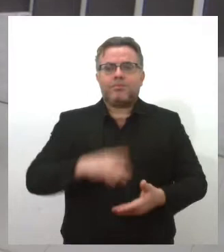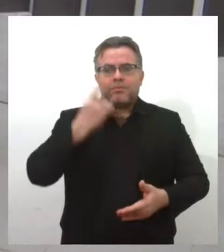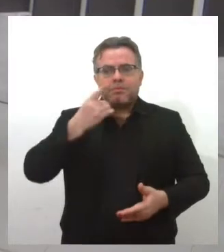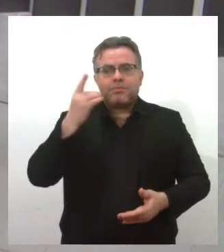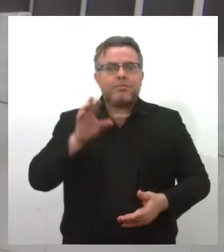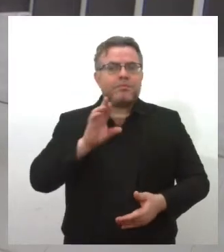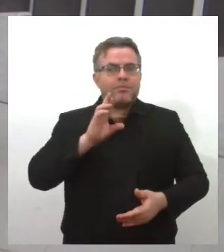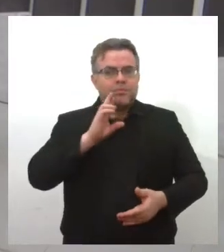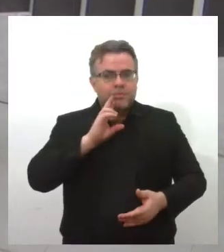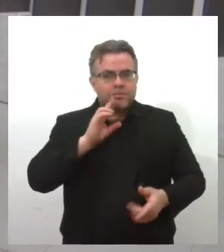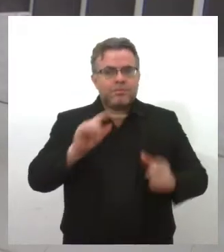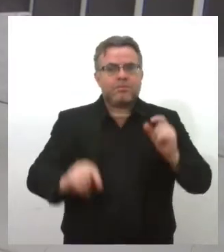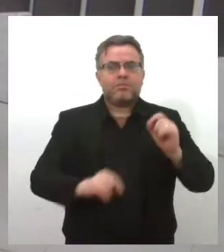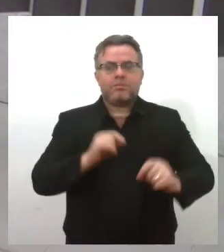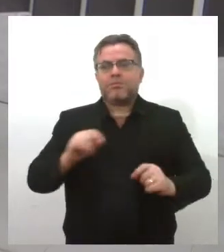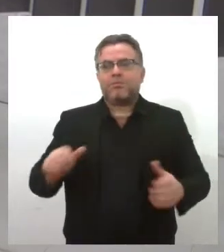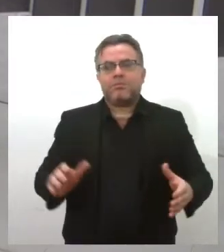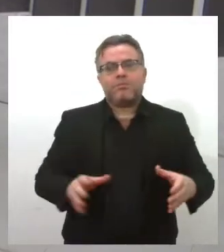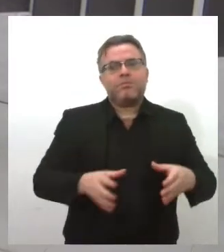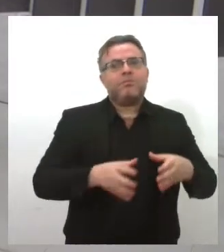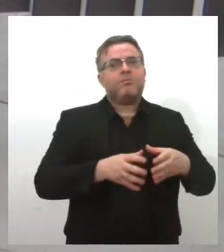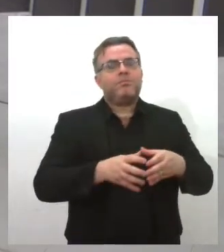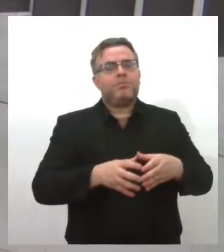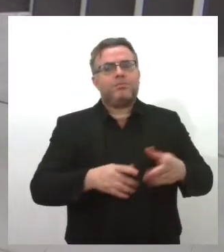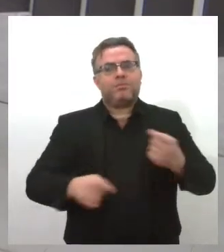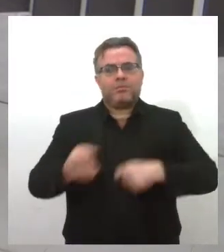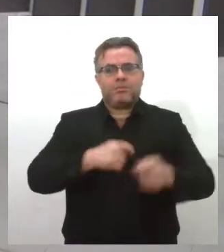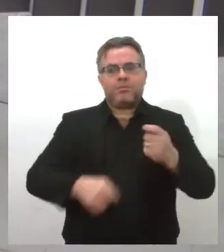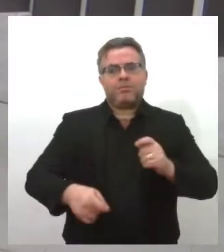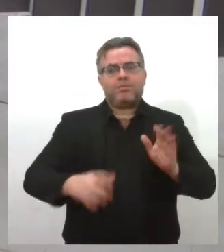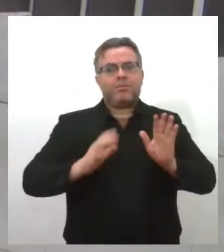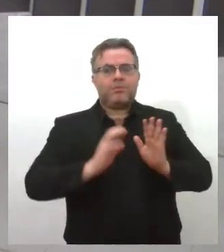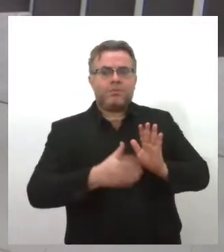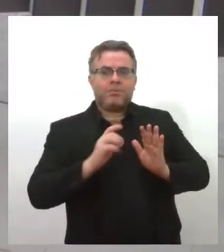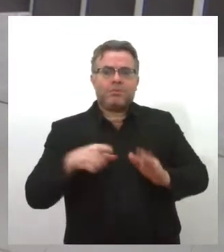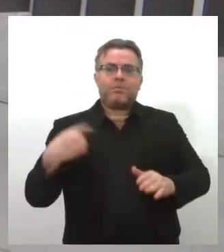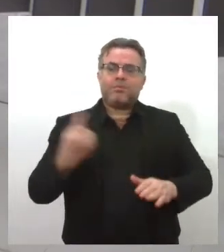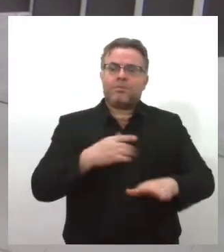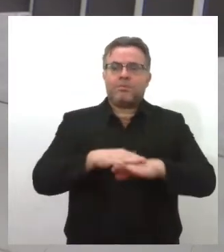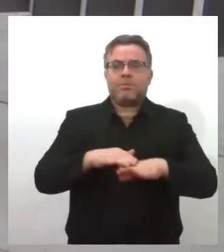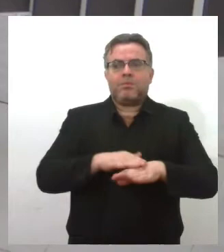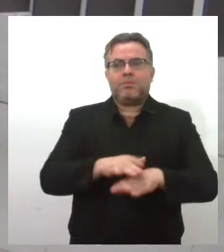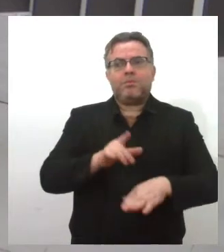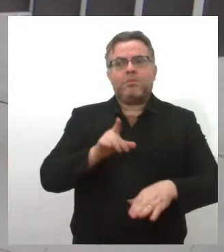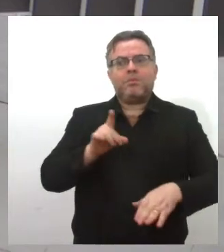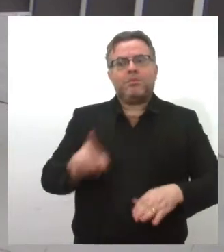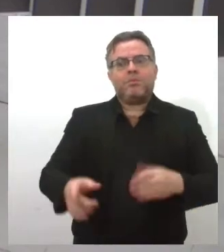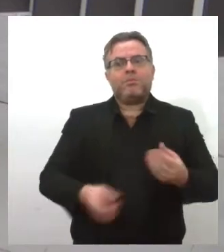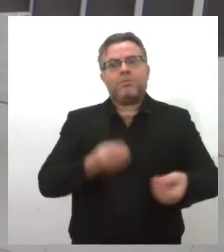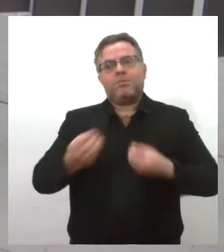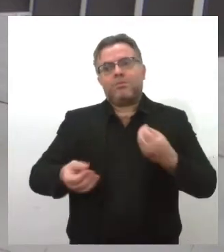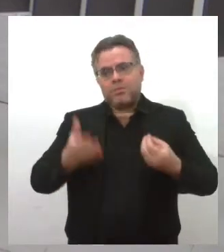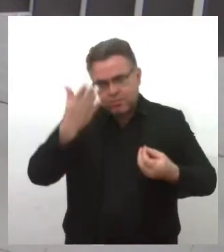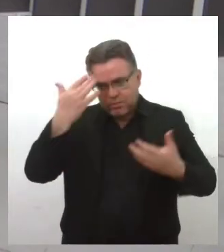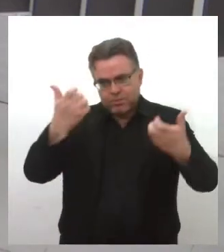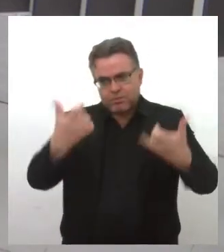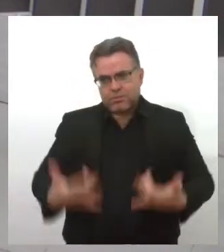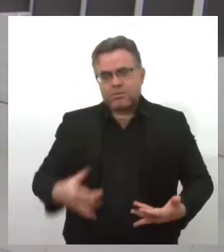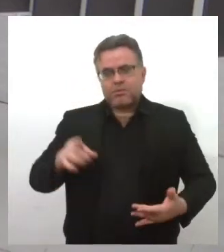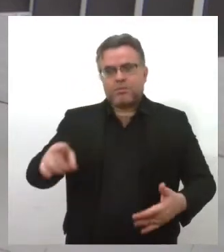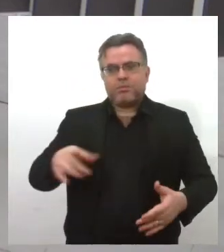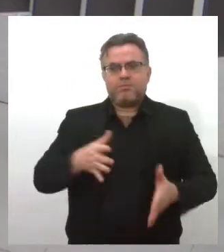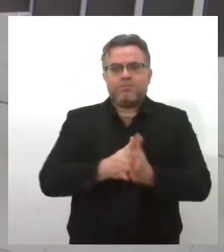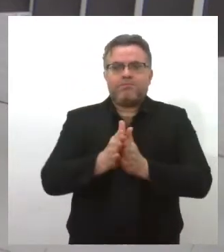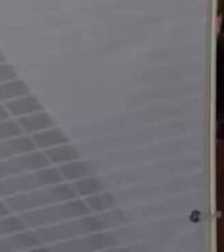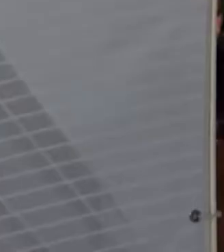Valadares está integrando a Tesouraria Nacional do PTB. Nós conversamos com o parlamentar para saber sobre as expectativas dele para o